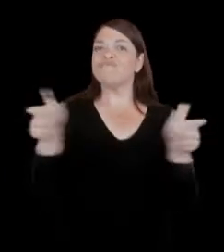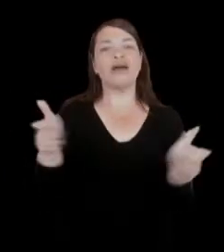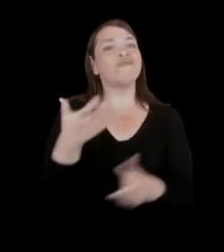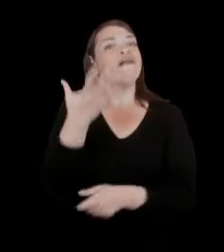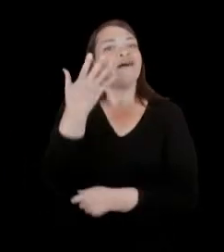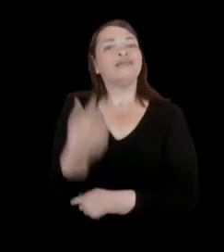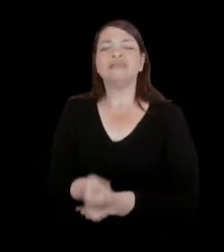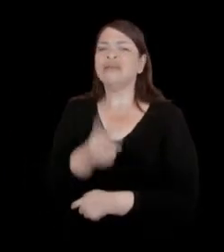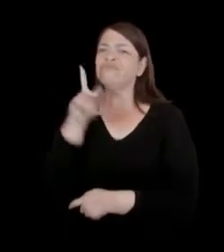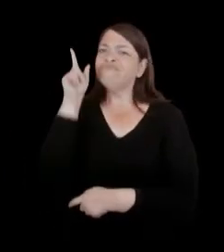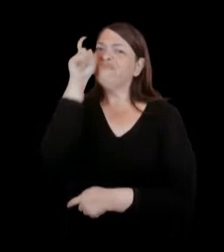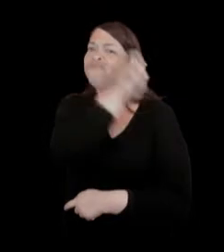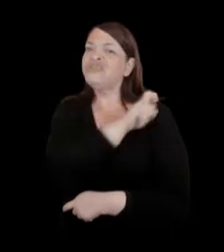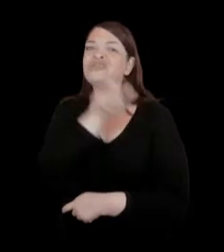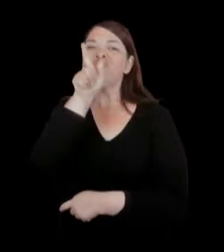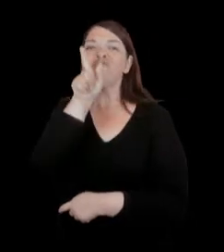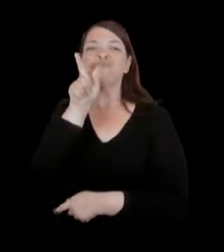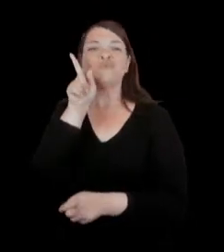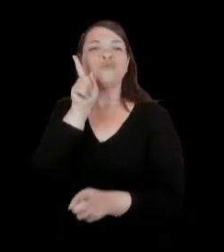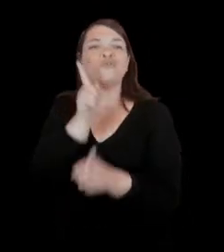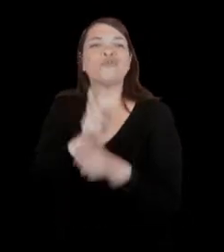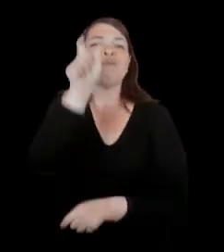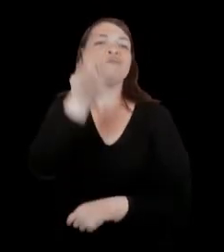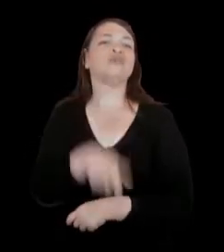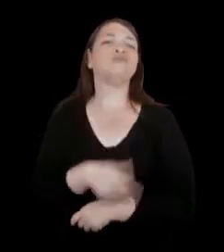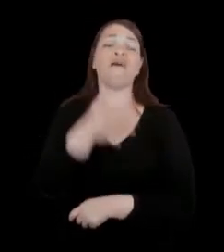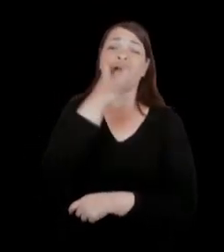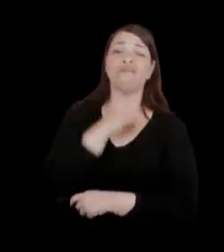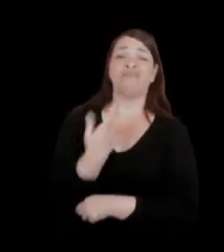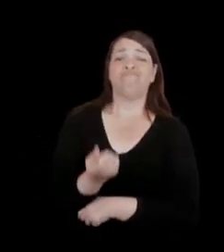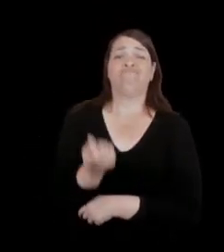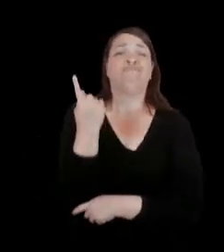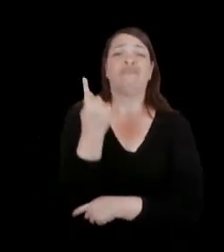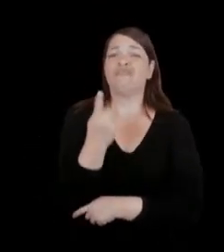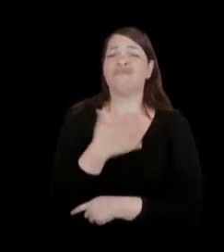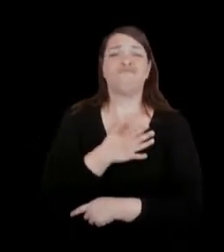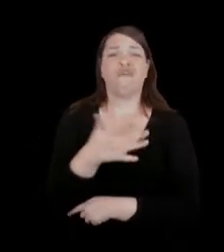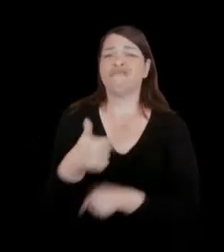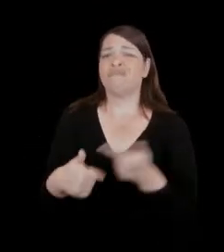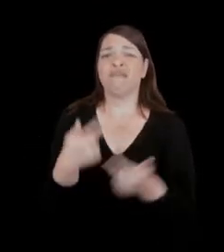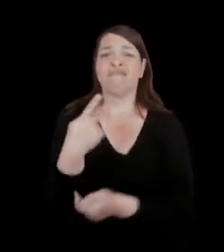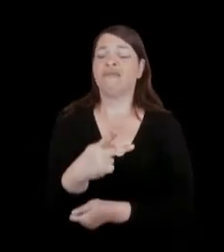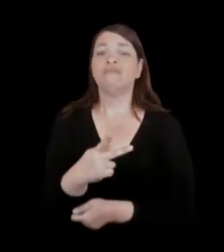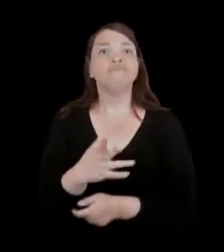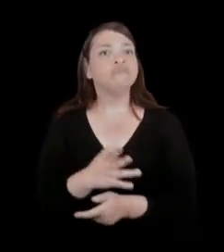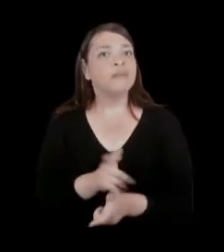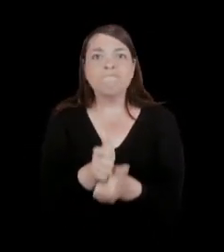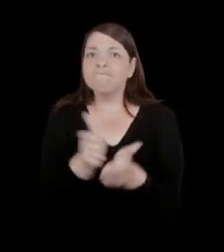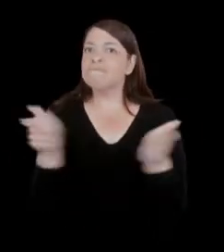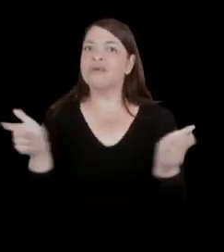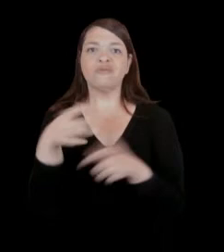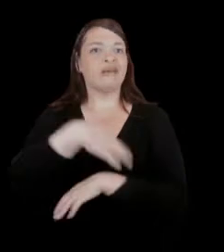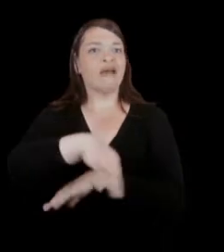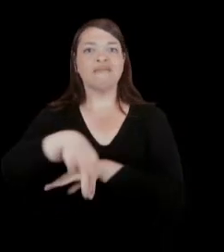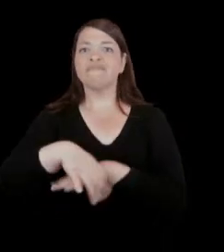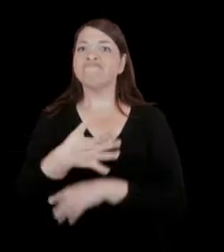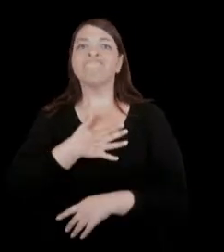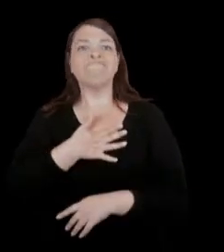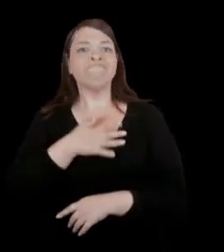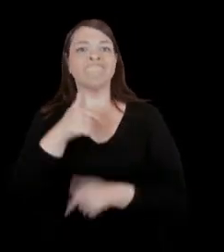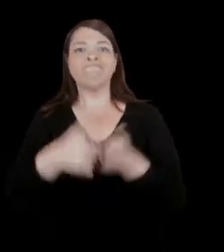difícil achar alguém que não goste do trabalho do Isai de alguma forma, diferente de muitos outros arquitetos. E